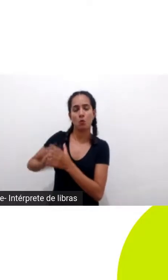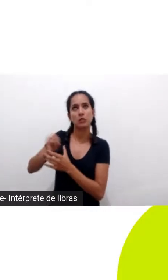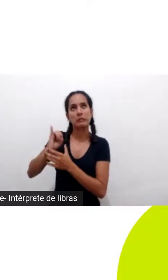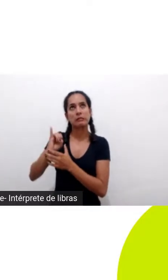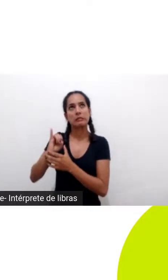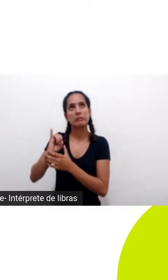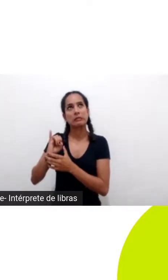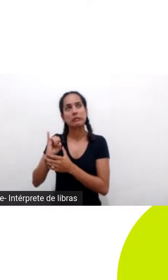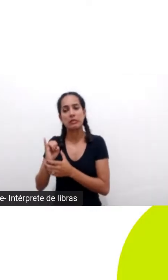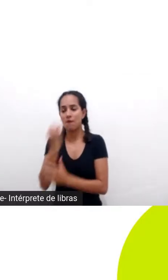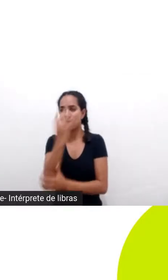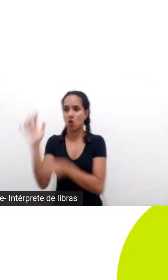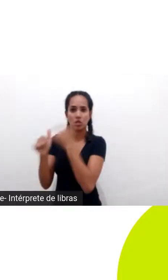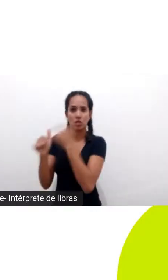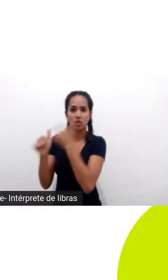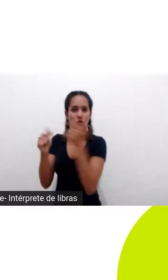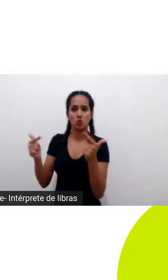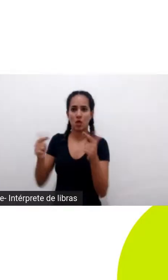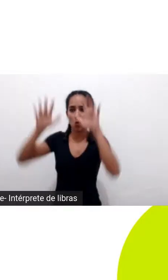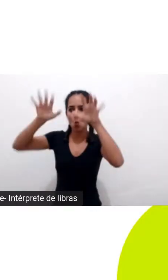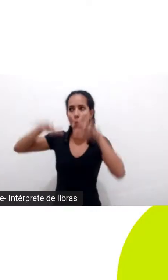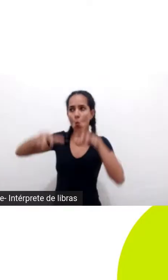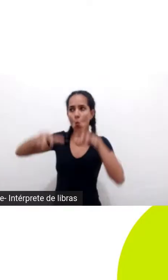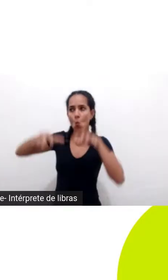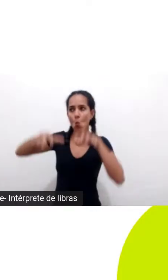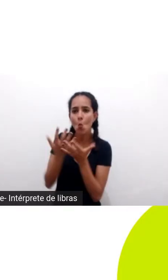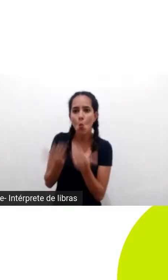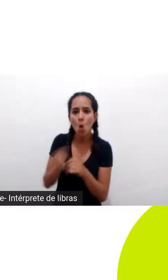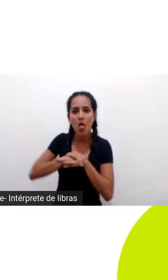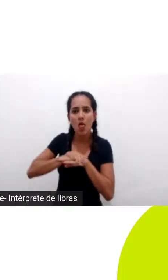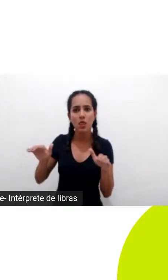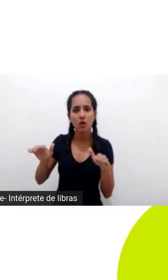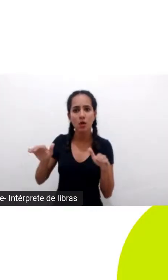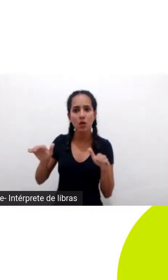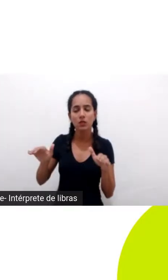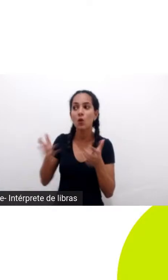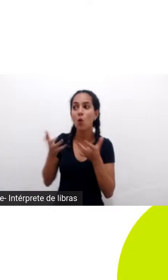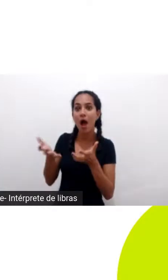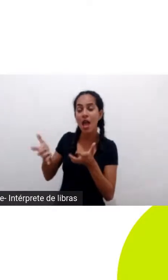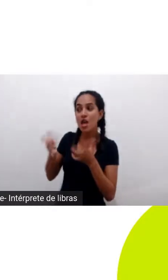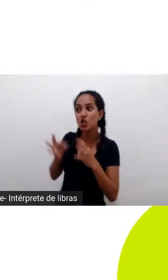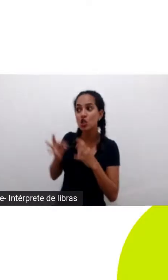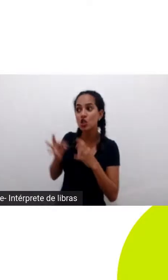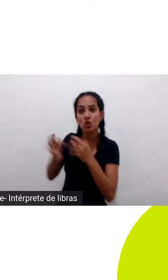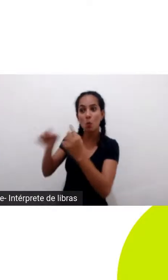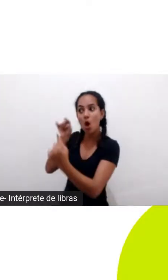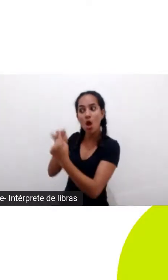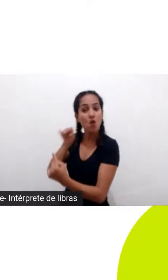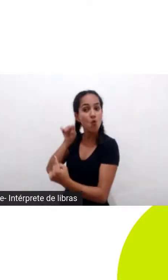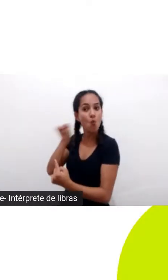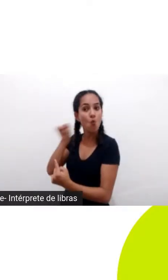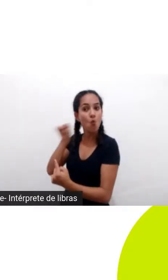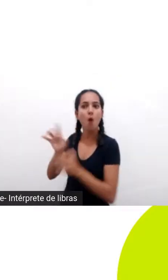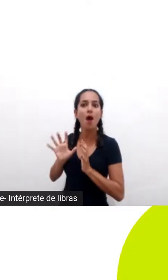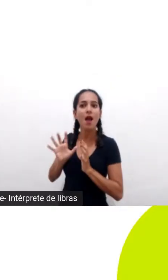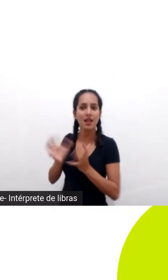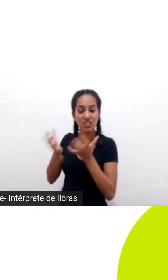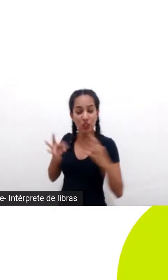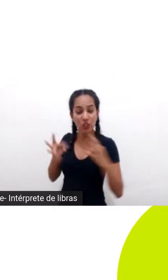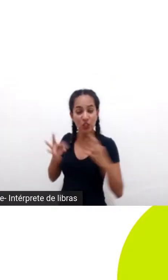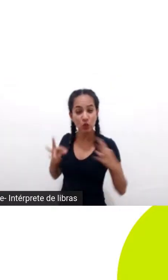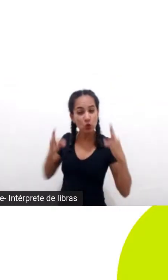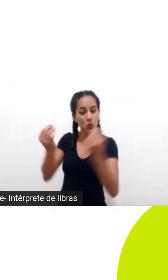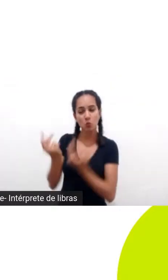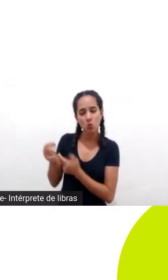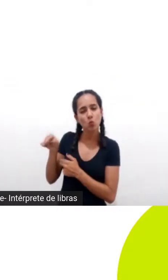floresta não tem água então poxa é um discurso que a gente quer toda a sociedade ouvindo e apoiando na verdade depois eu